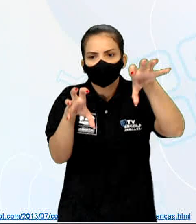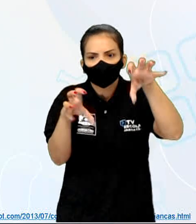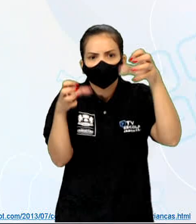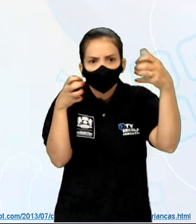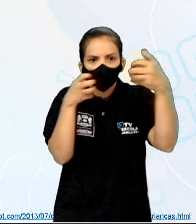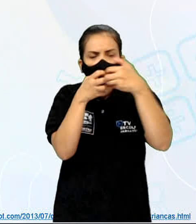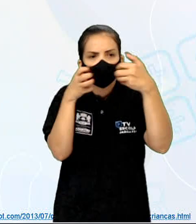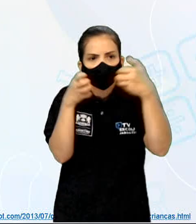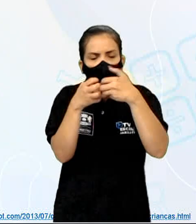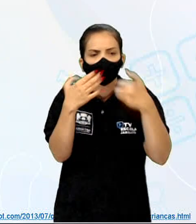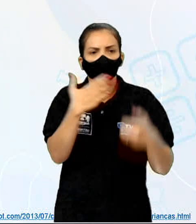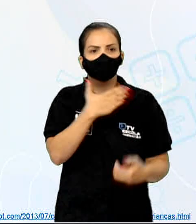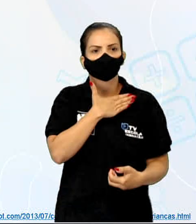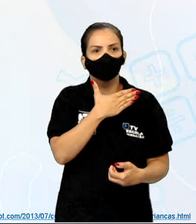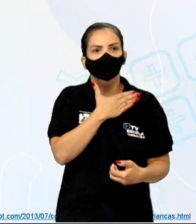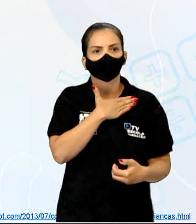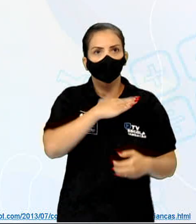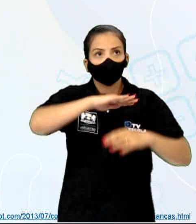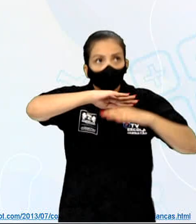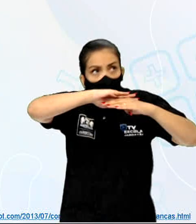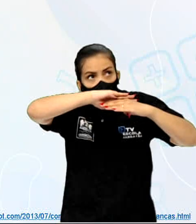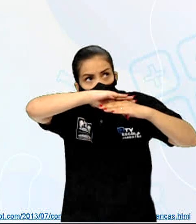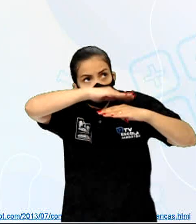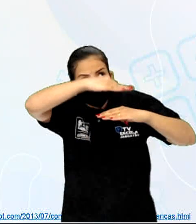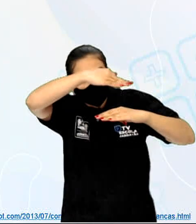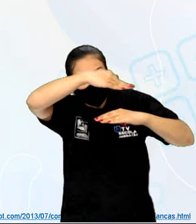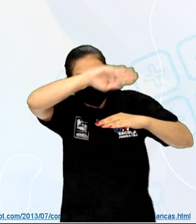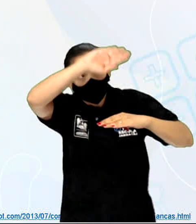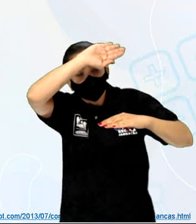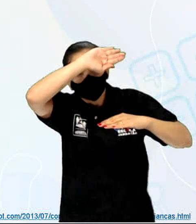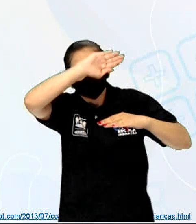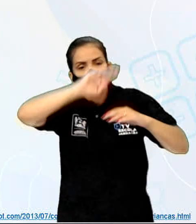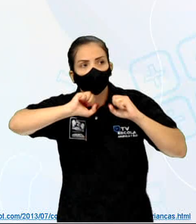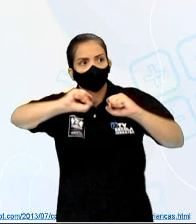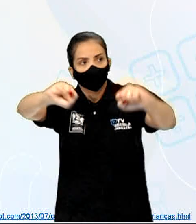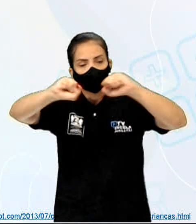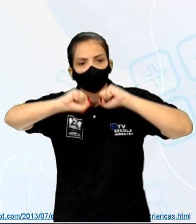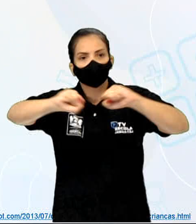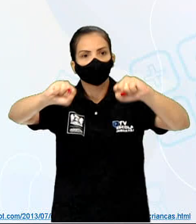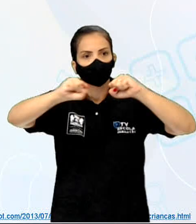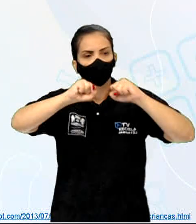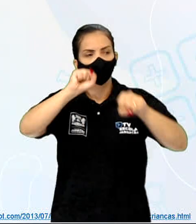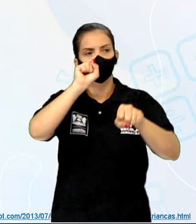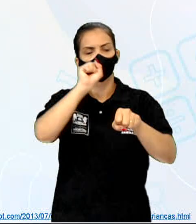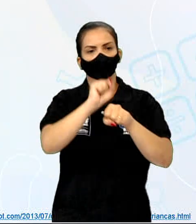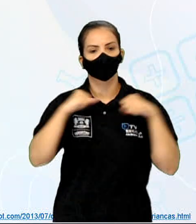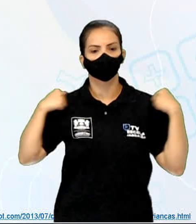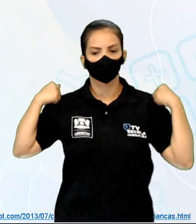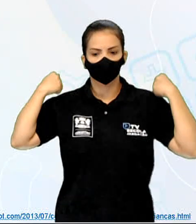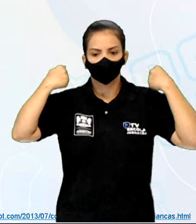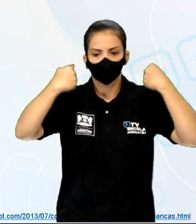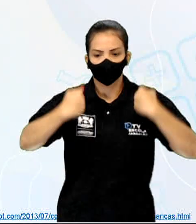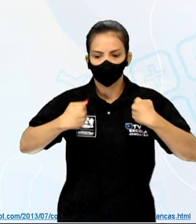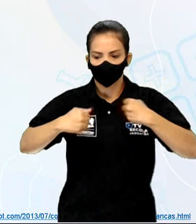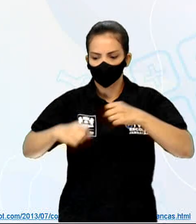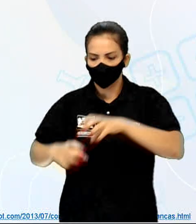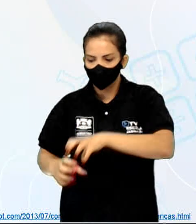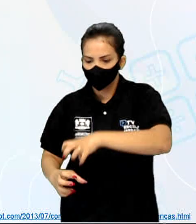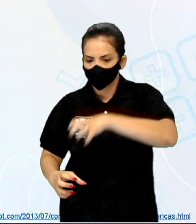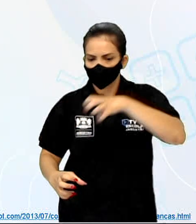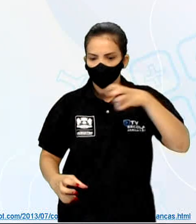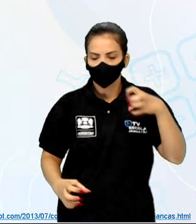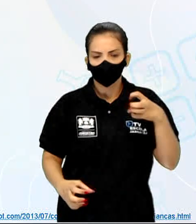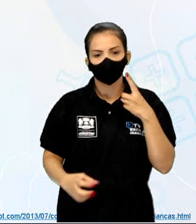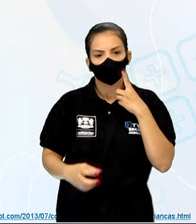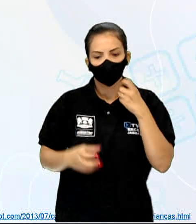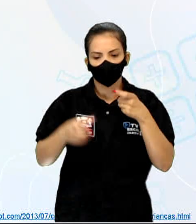Abro o braú e corro sem fim. Paro e tiro a mochila, os tomates que sobraram do almoço.